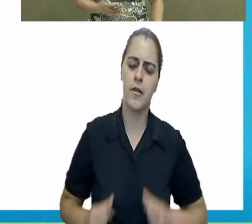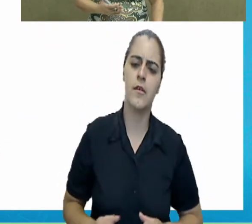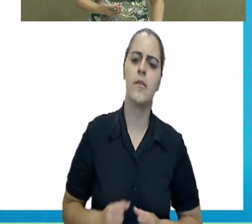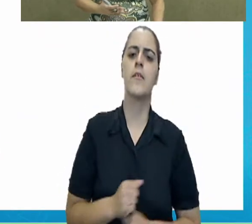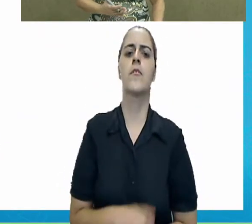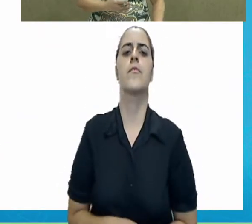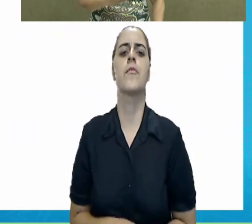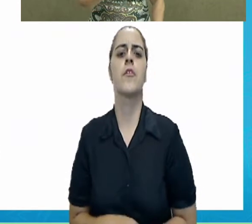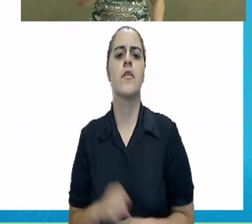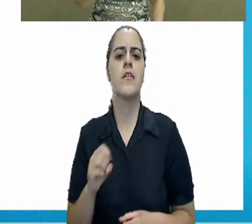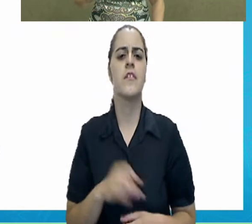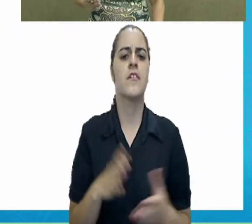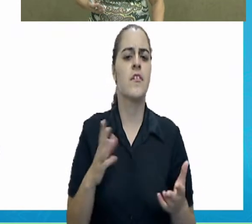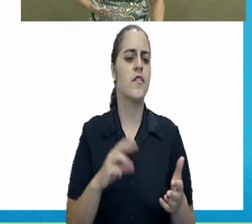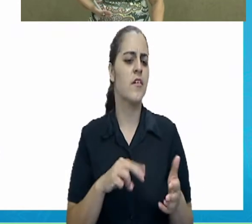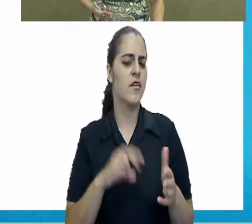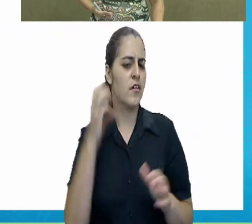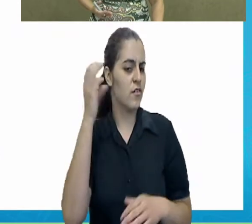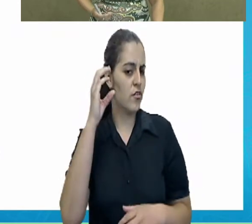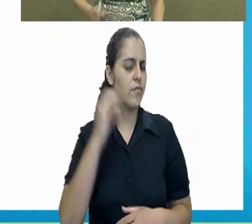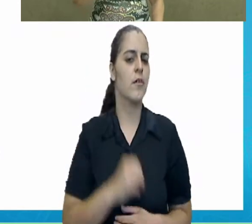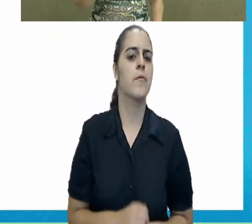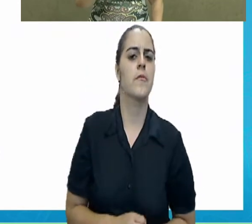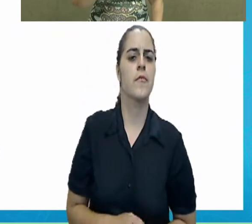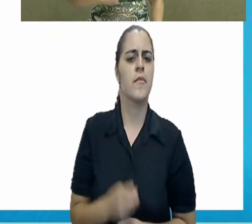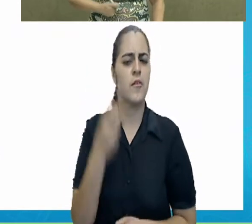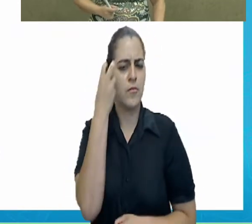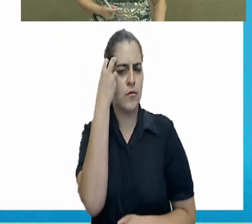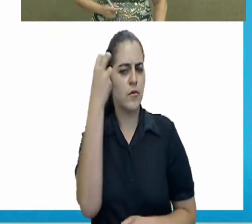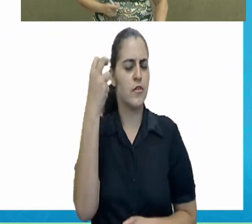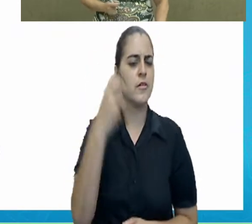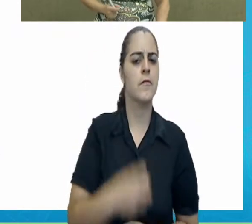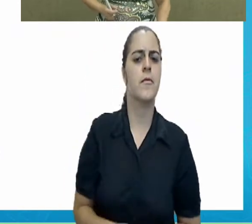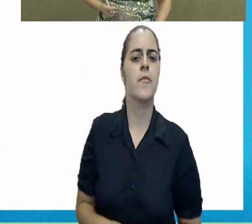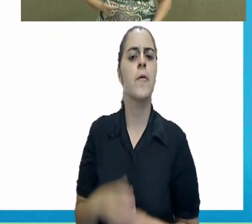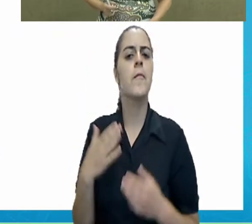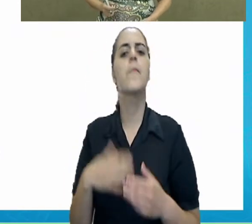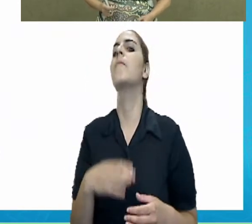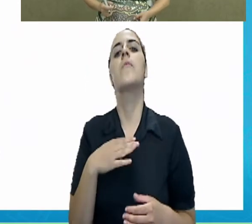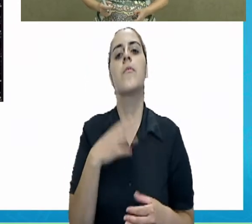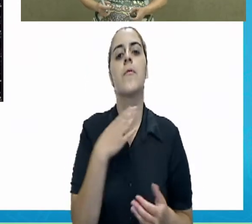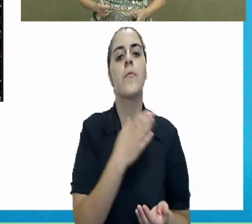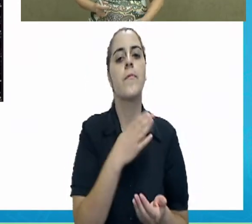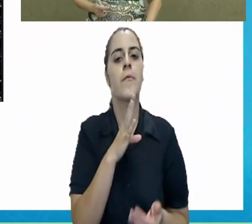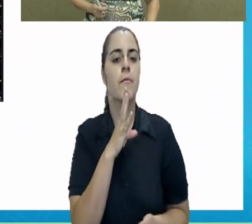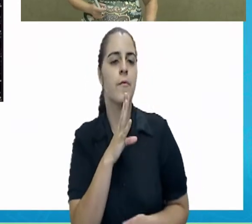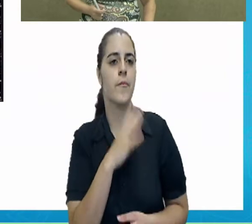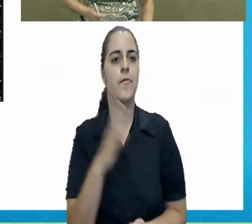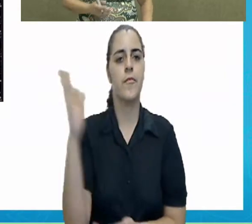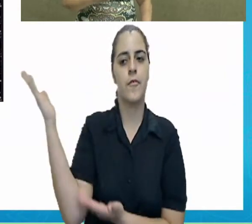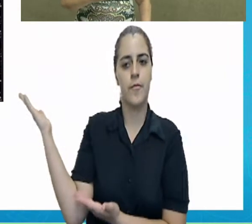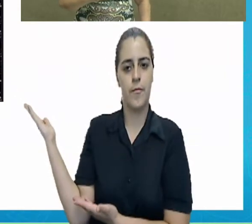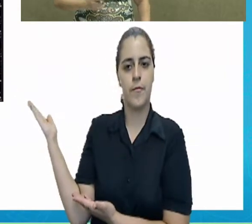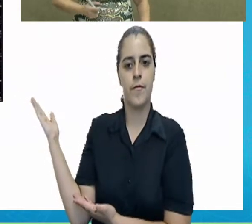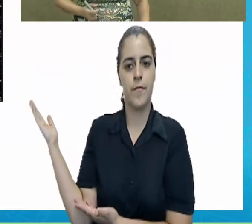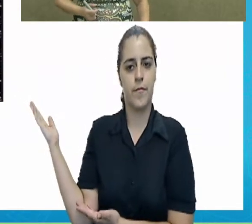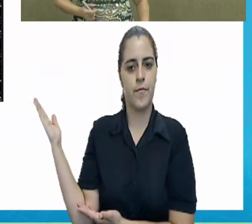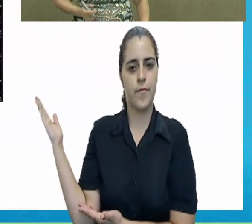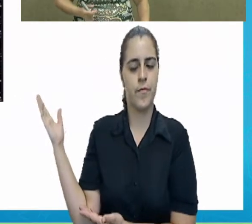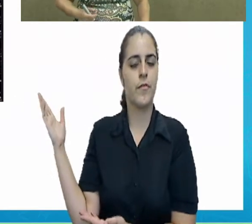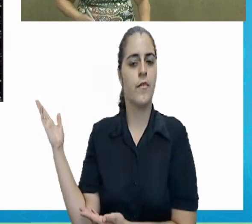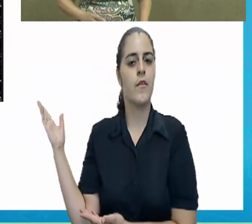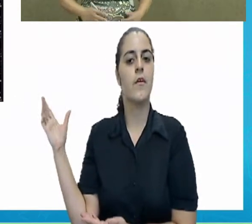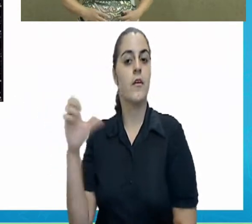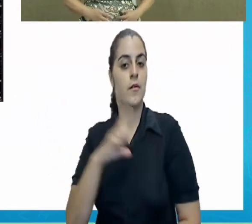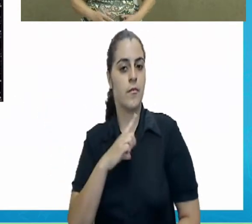explicados cientificamente. Vamos conhecer agora a supernova de Nathan. Aí nós